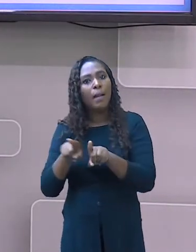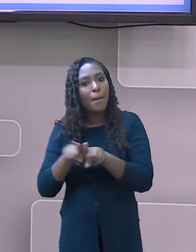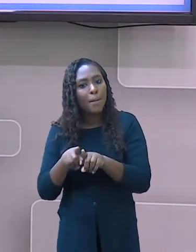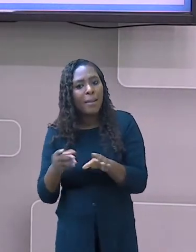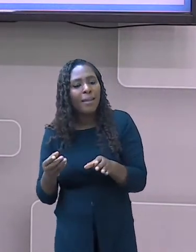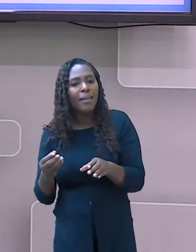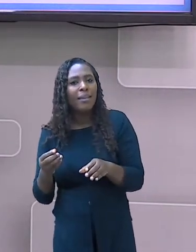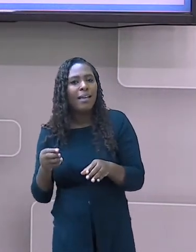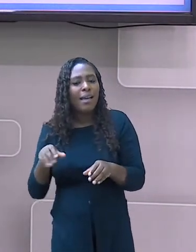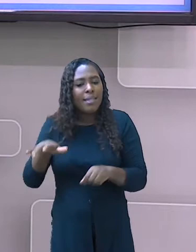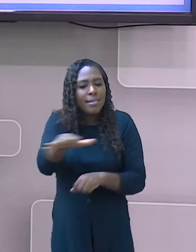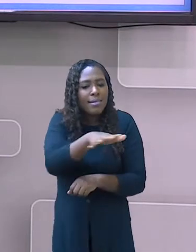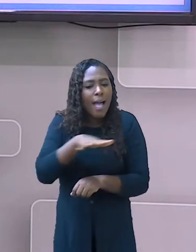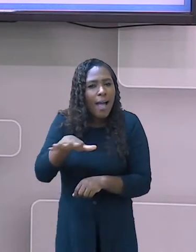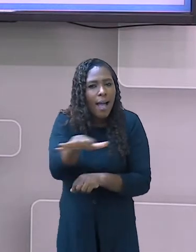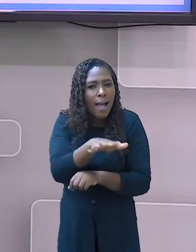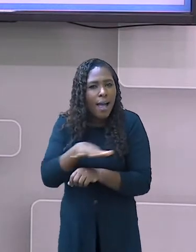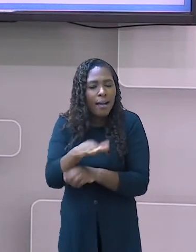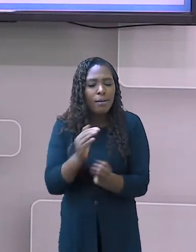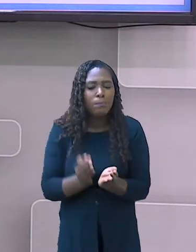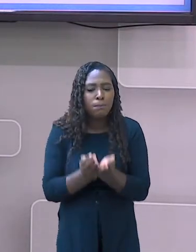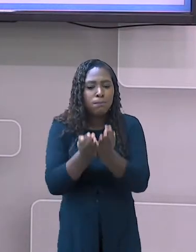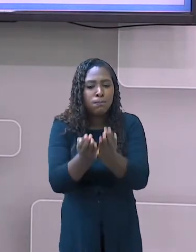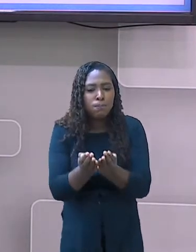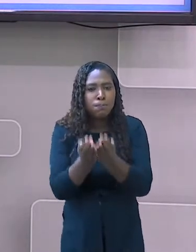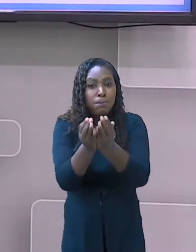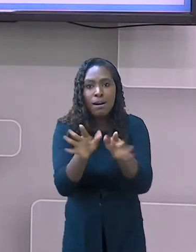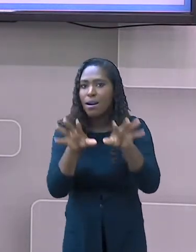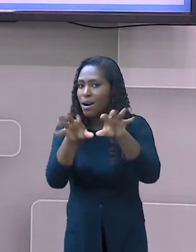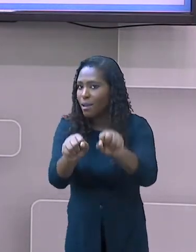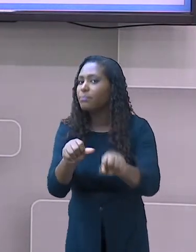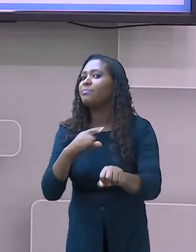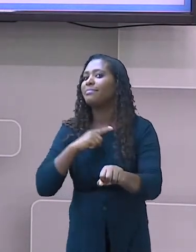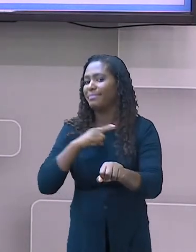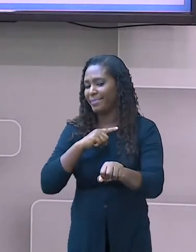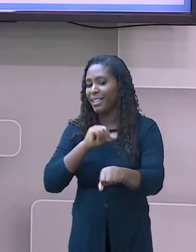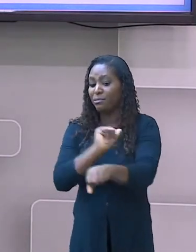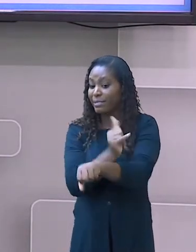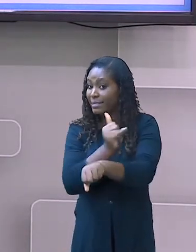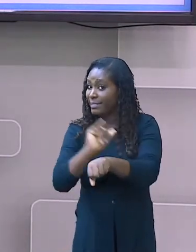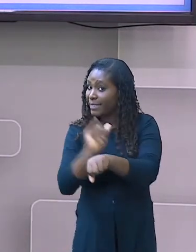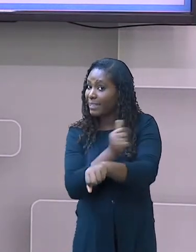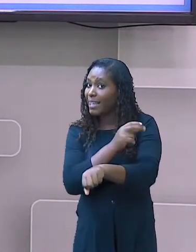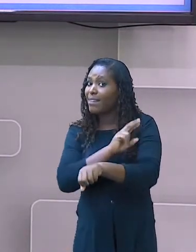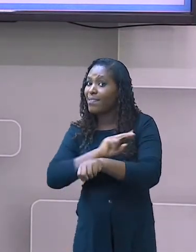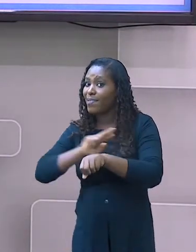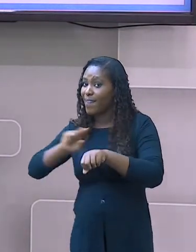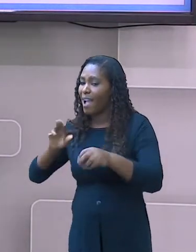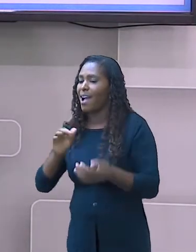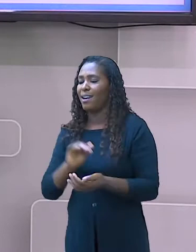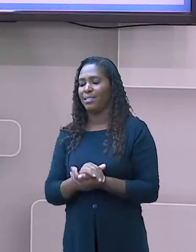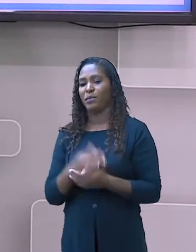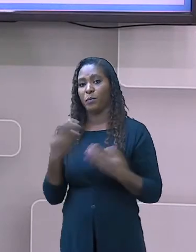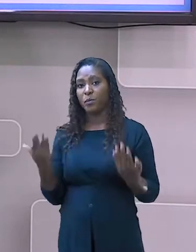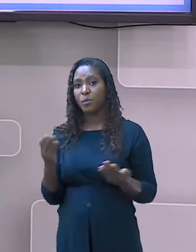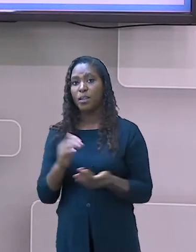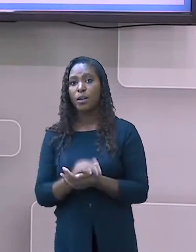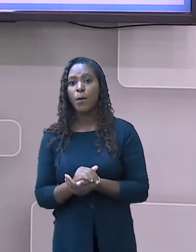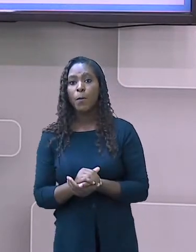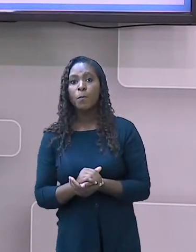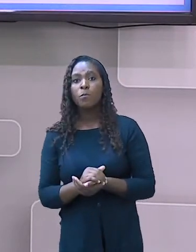de comércio, a exploração marítima, articula uma grande rede de negócios mundiais.